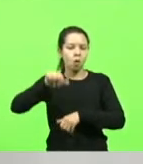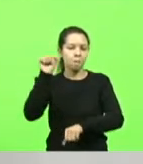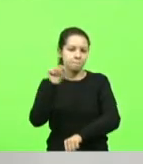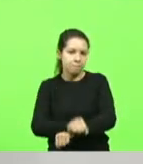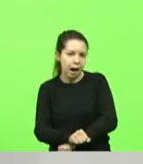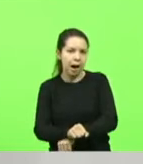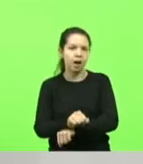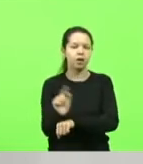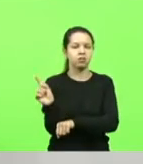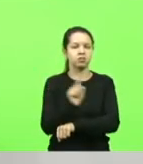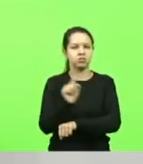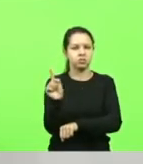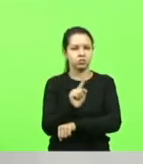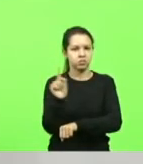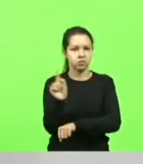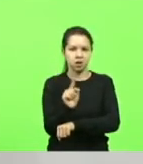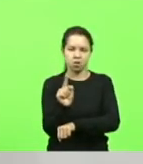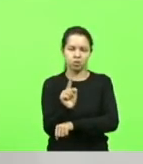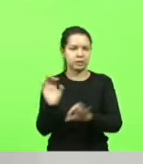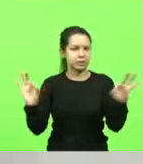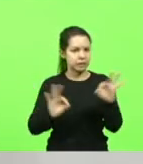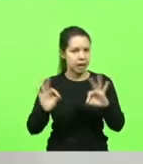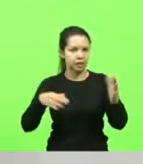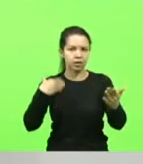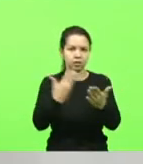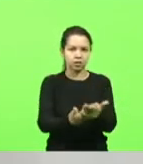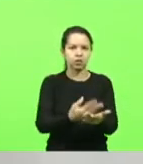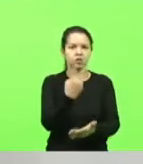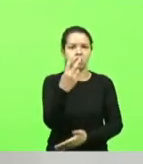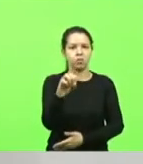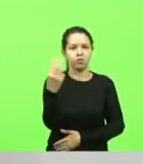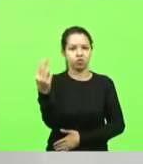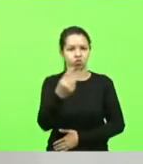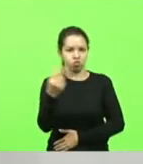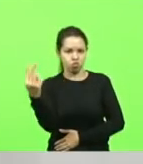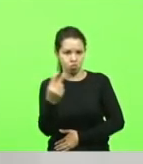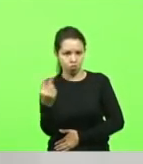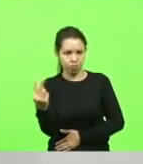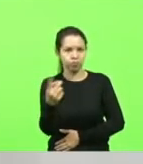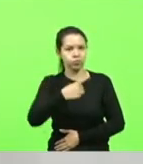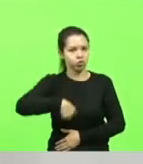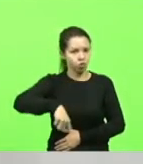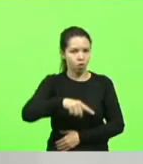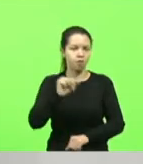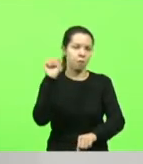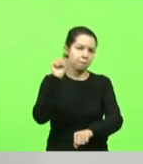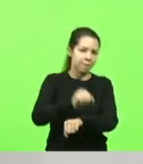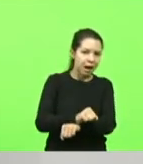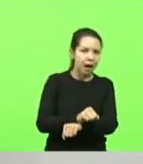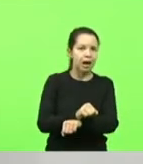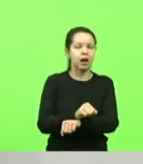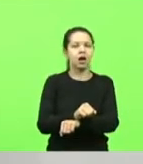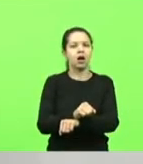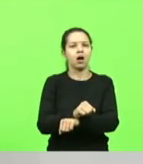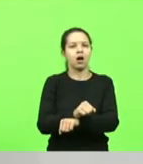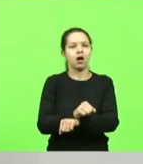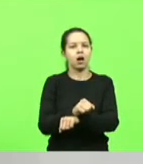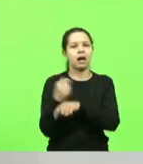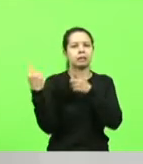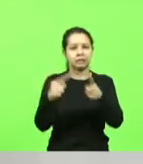nem um minuto até 2022. Nós não vamos parar de atacar um segundo.